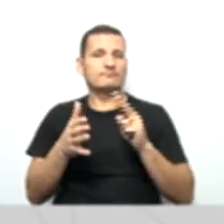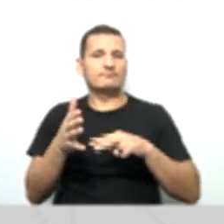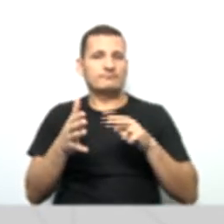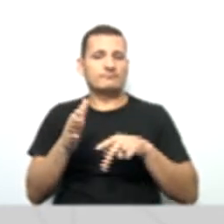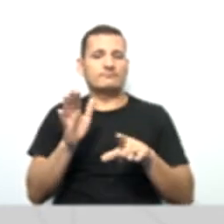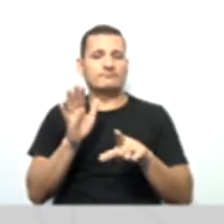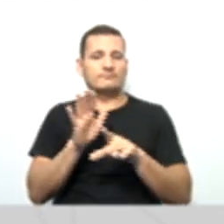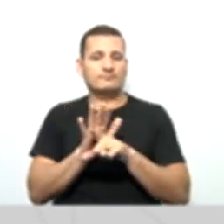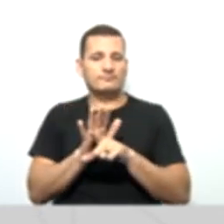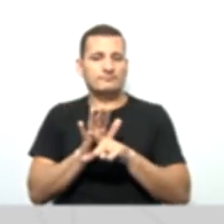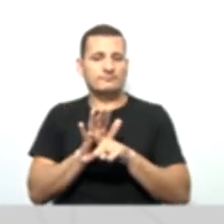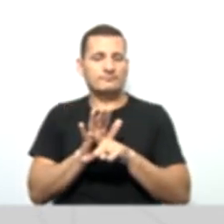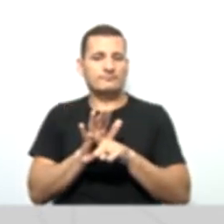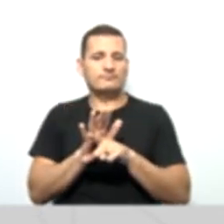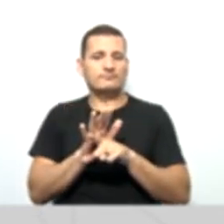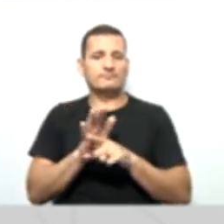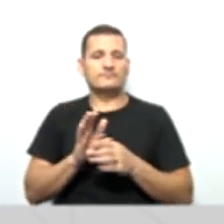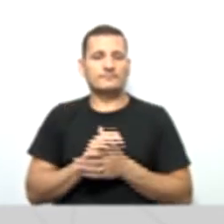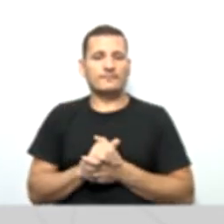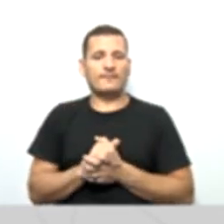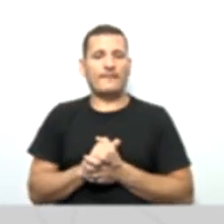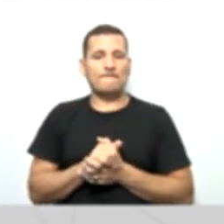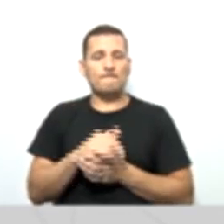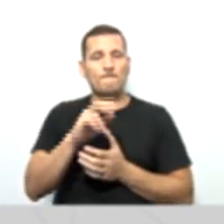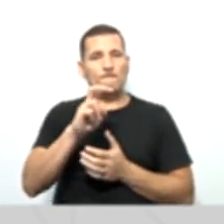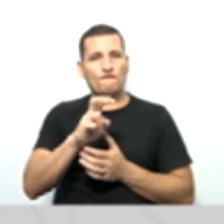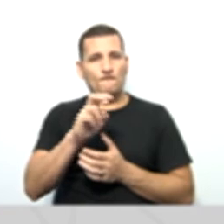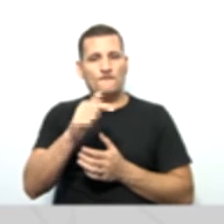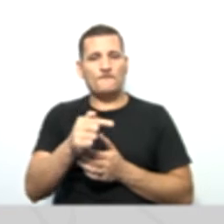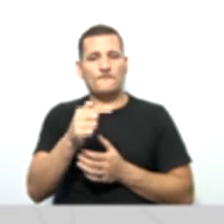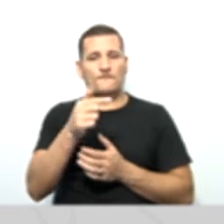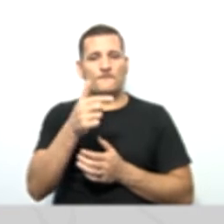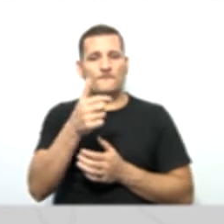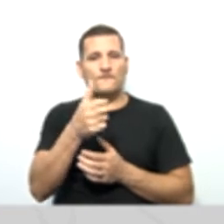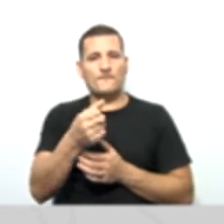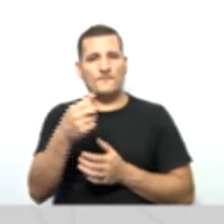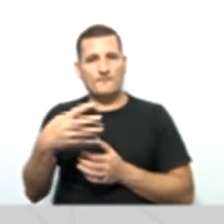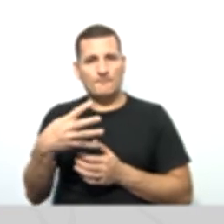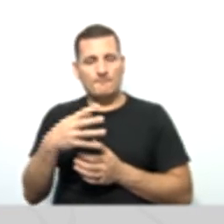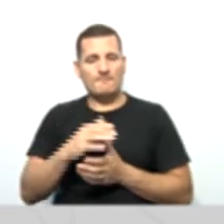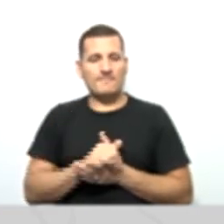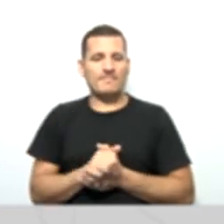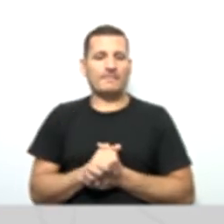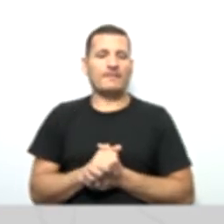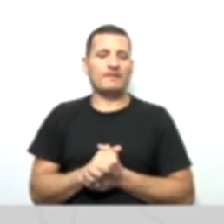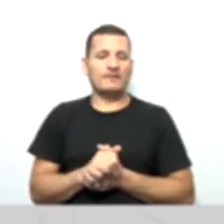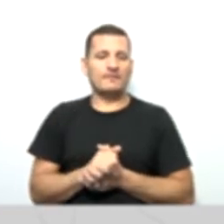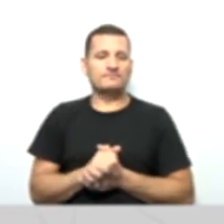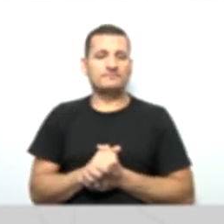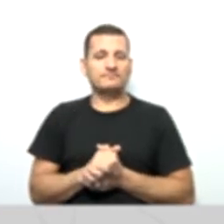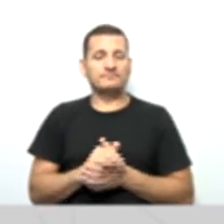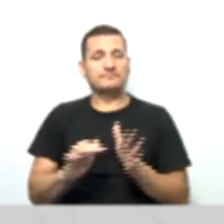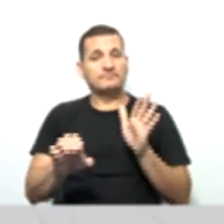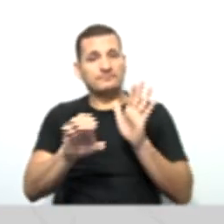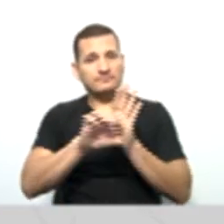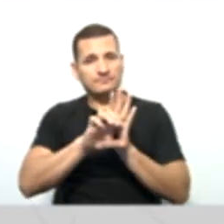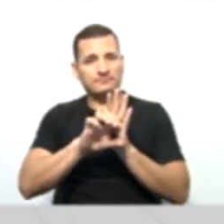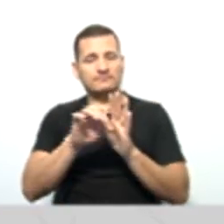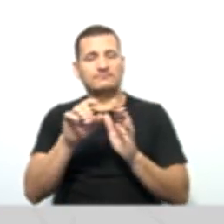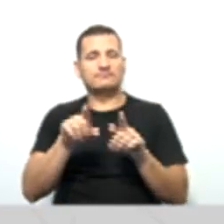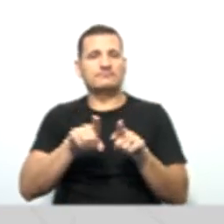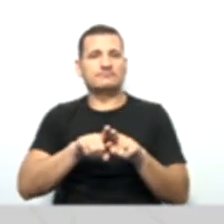acessem para estudar na íntegra a Lei 5.764, certo? E no Estatuto Social da